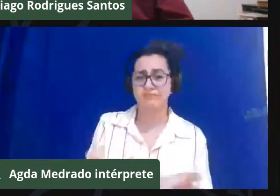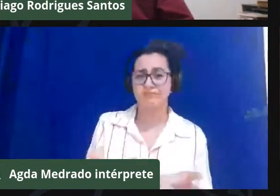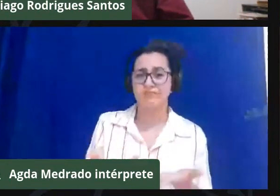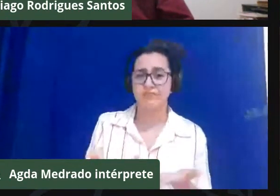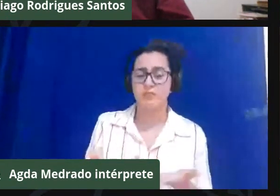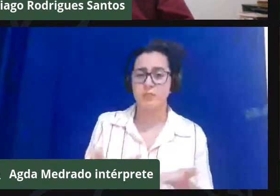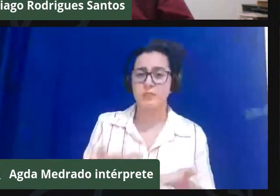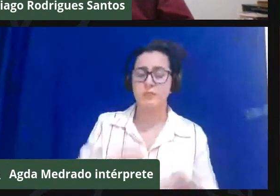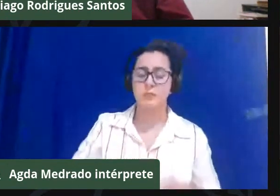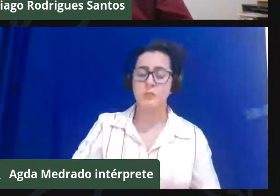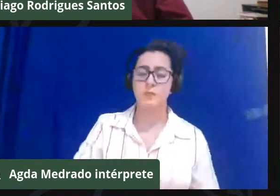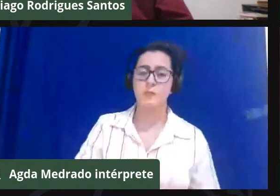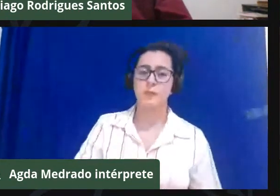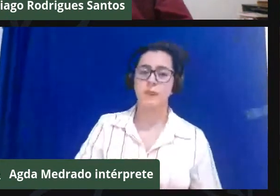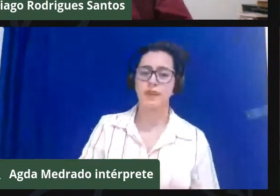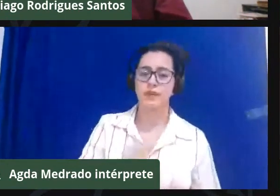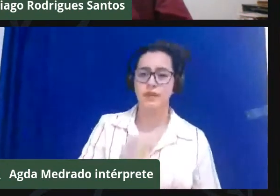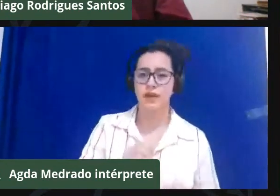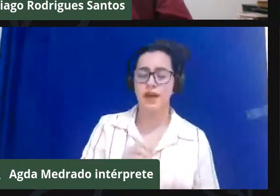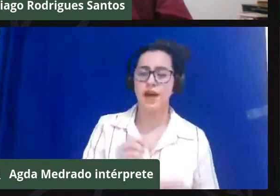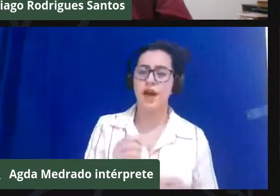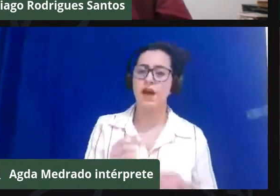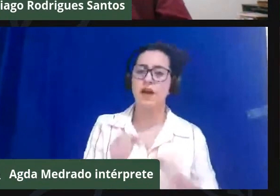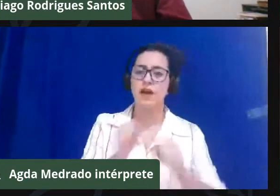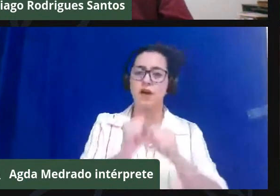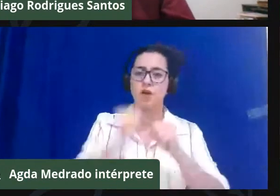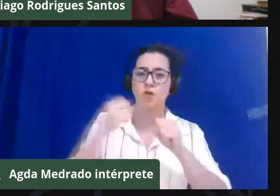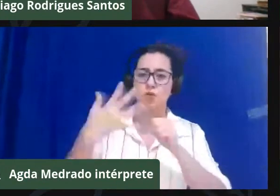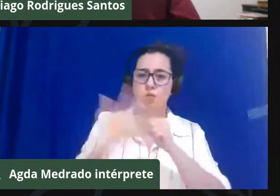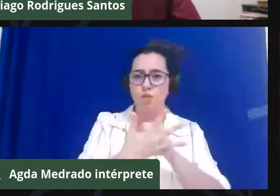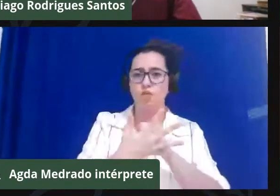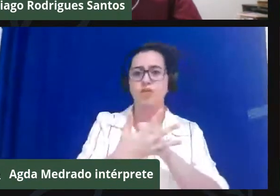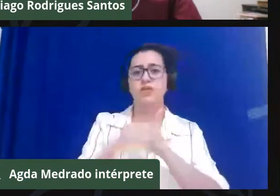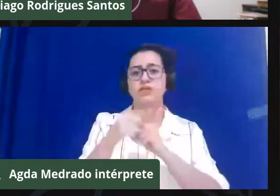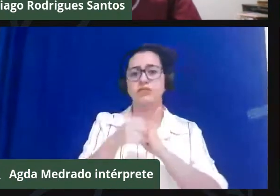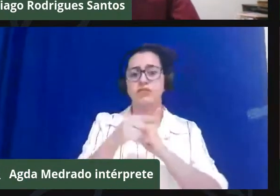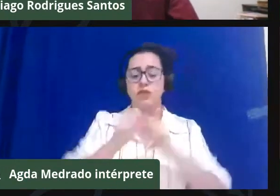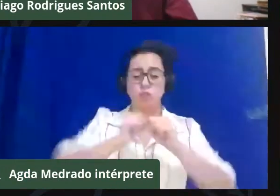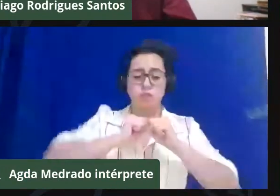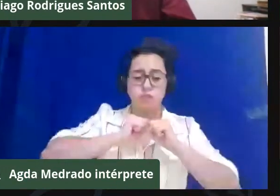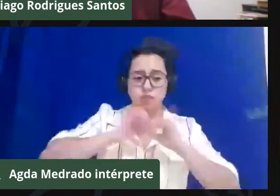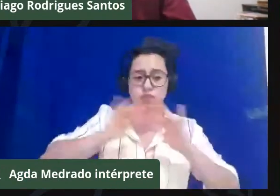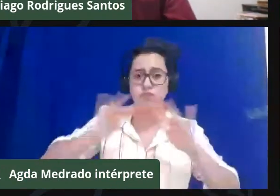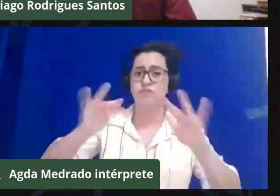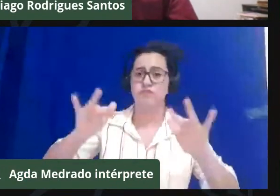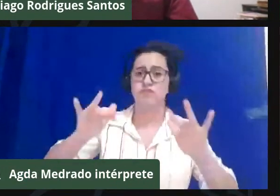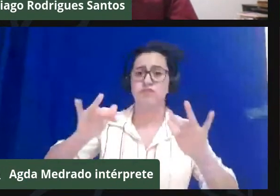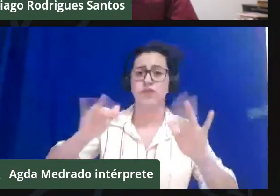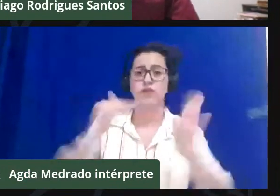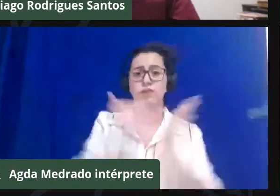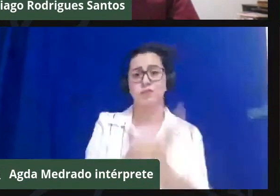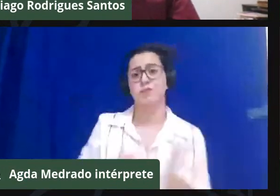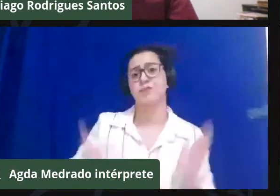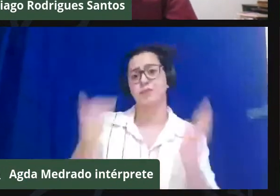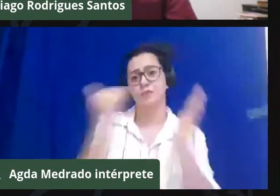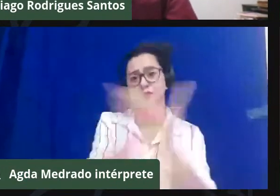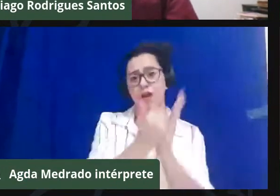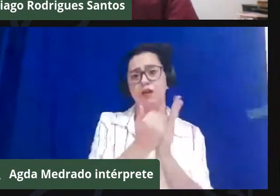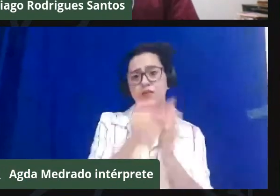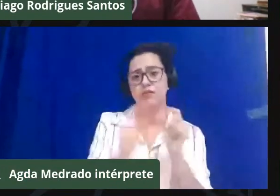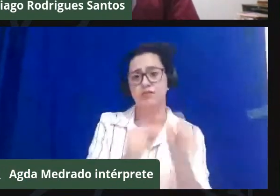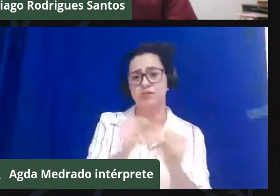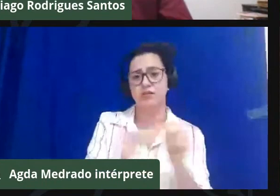a Covid não avançou mais sobre as comunidades quilombolas, muito porque você teve o lockdown e essas comunidades ficaram